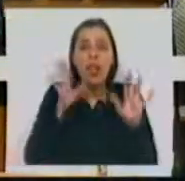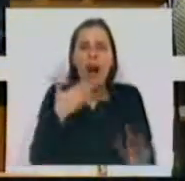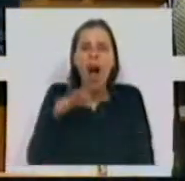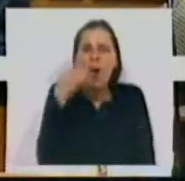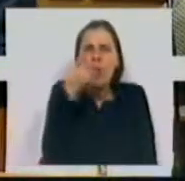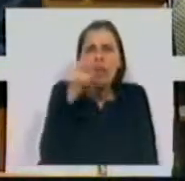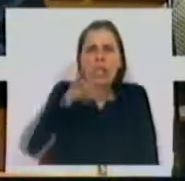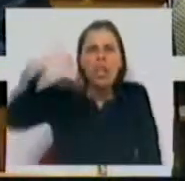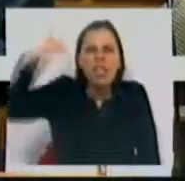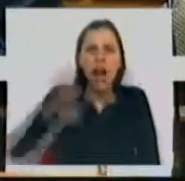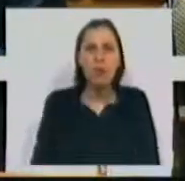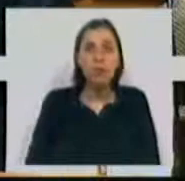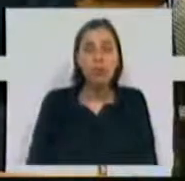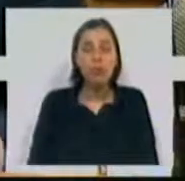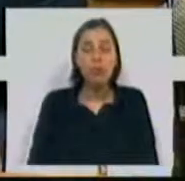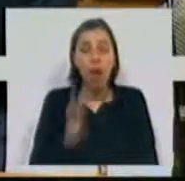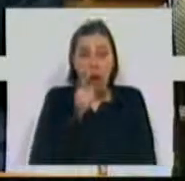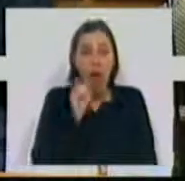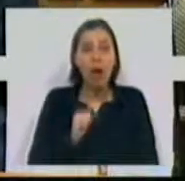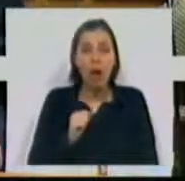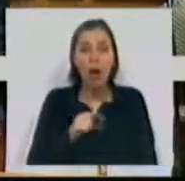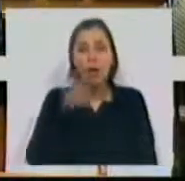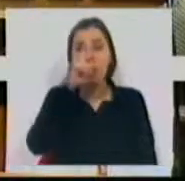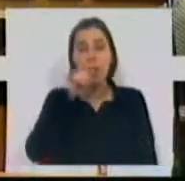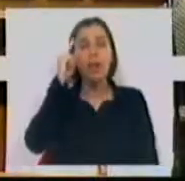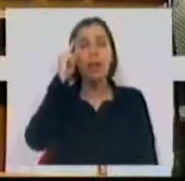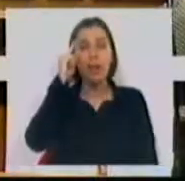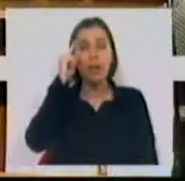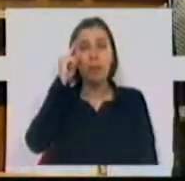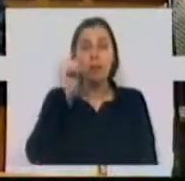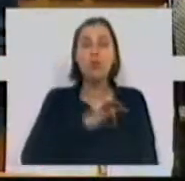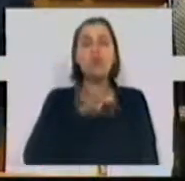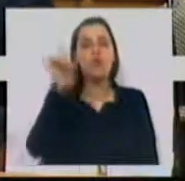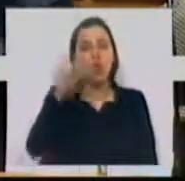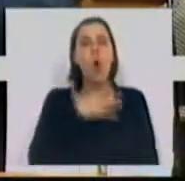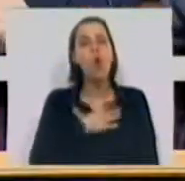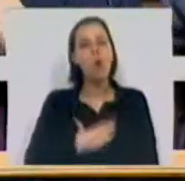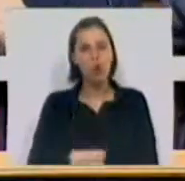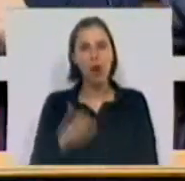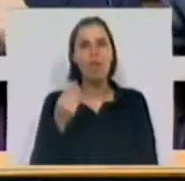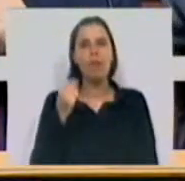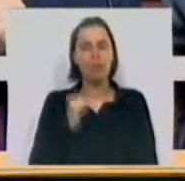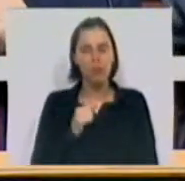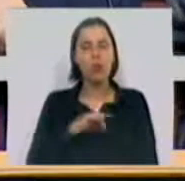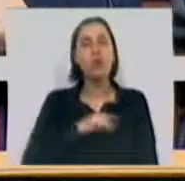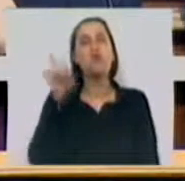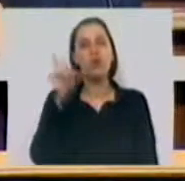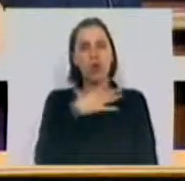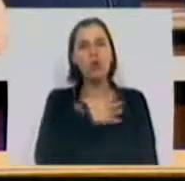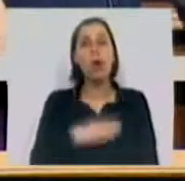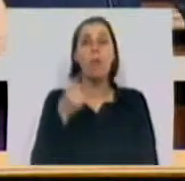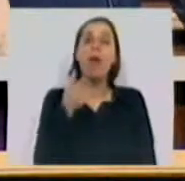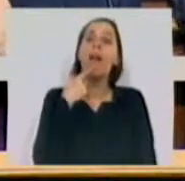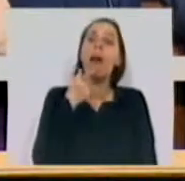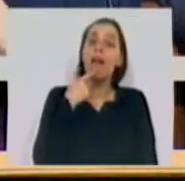93 anos, é disto. E lembro-me de que os senhores gostavam muito, os senhores gostavam muito